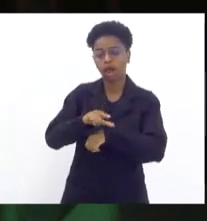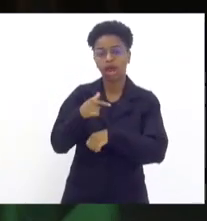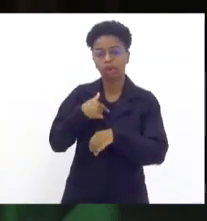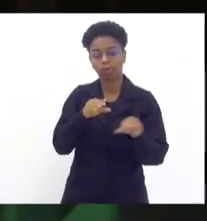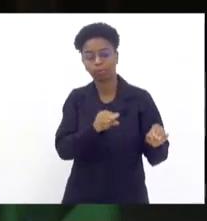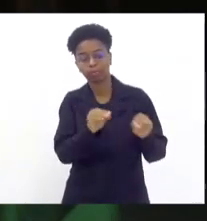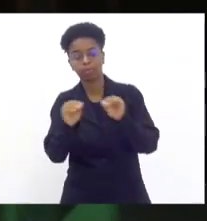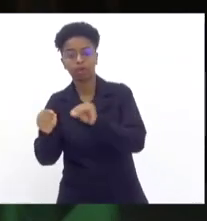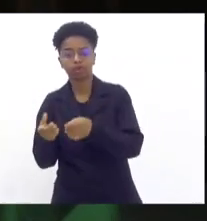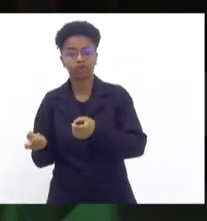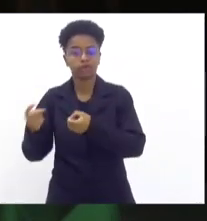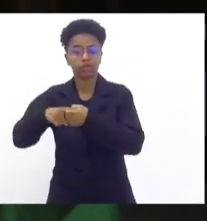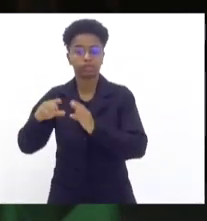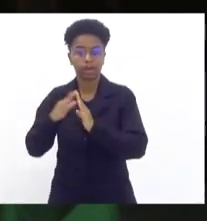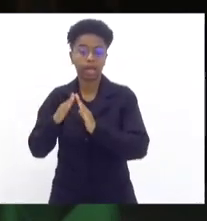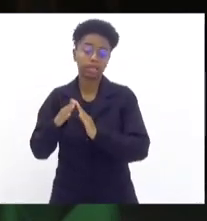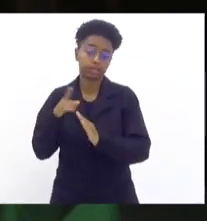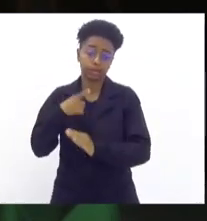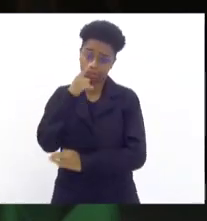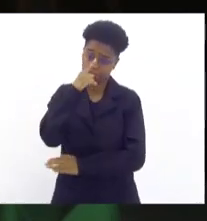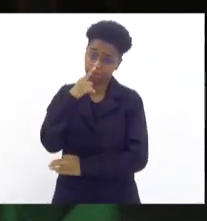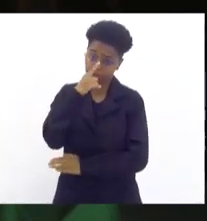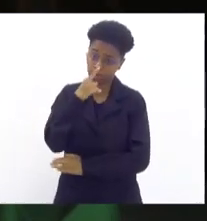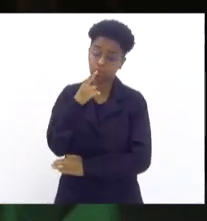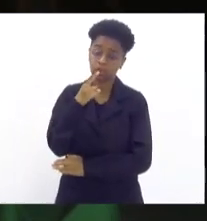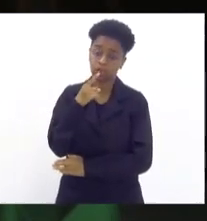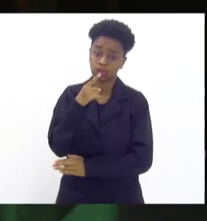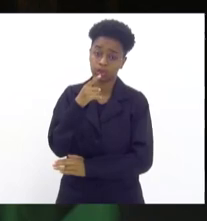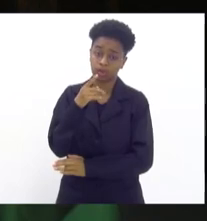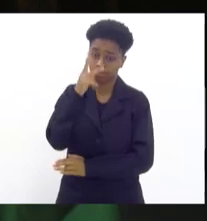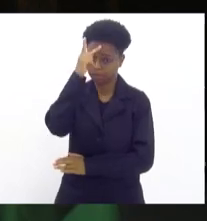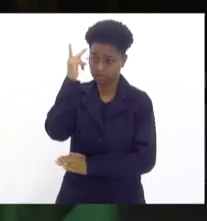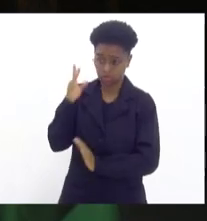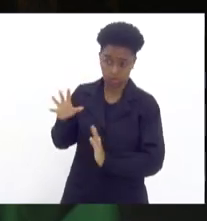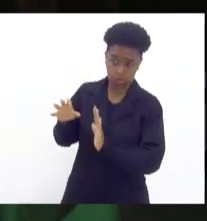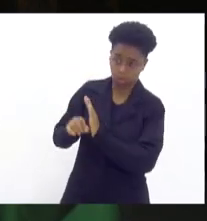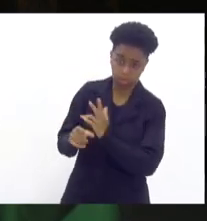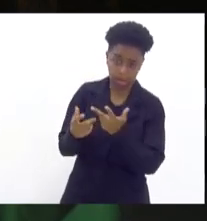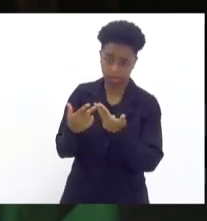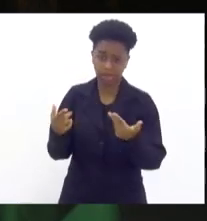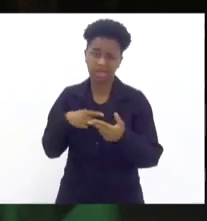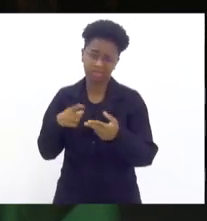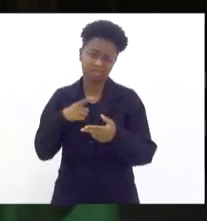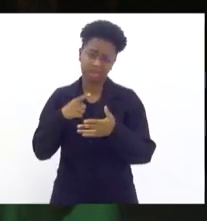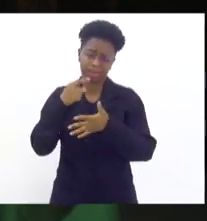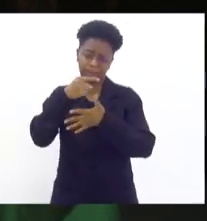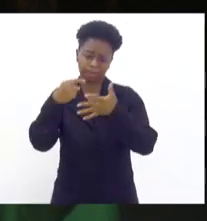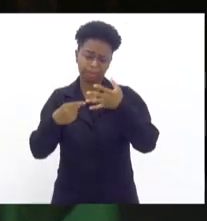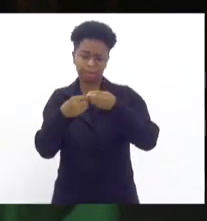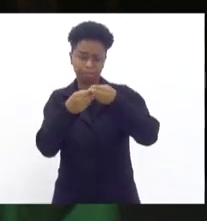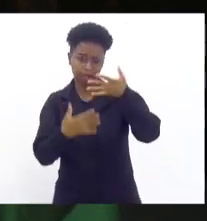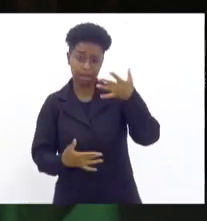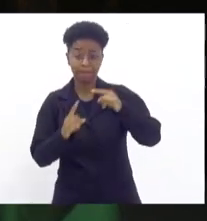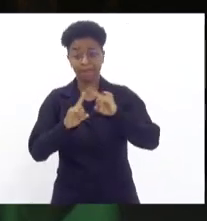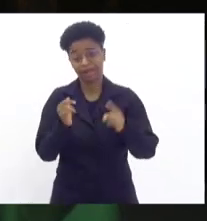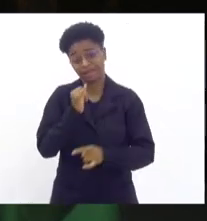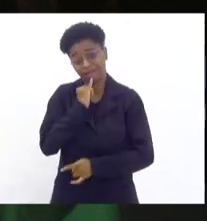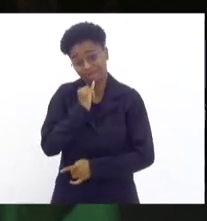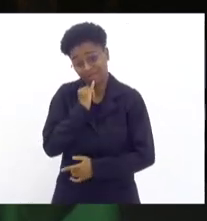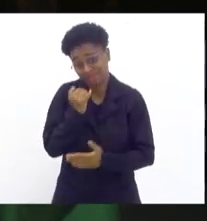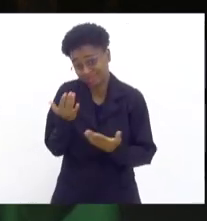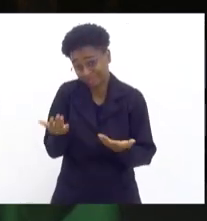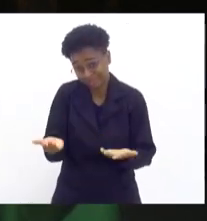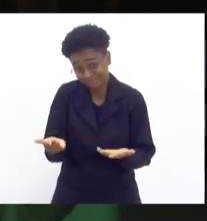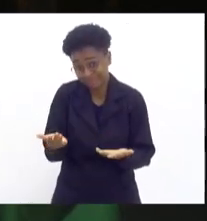trabalhando até chegar em casa, eu corro o risco de ser abordada na rua. Eu teria muito mais coisas para falar aqui, mas, infelizmente, mesmo